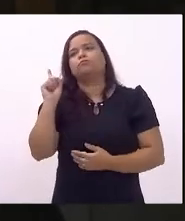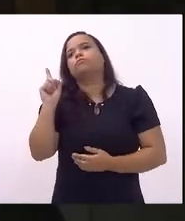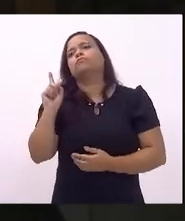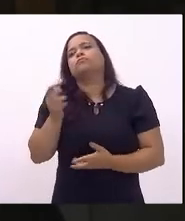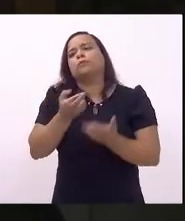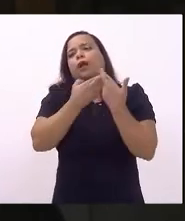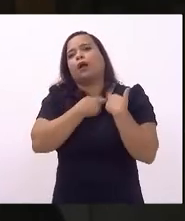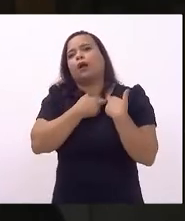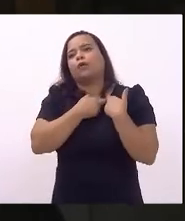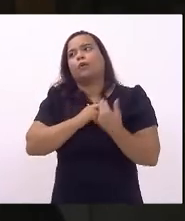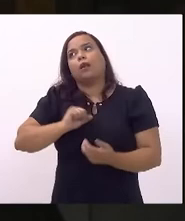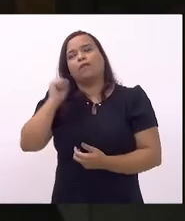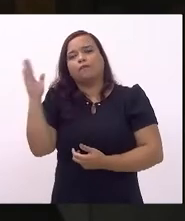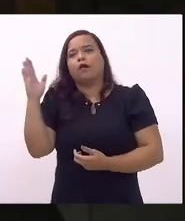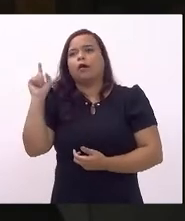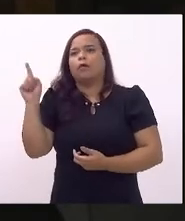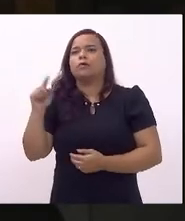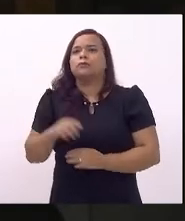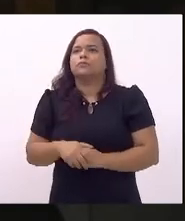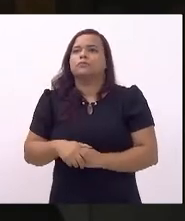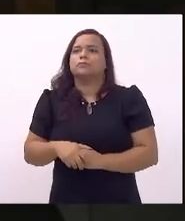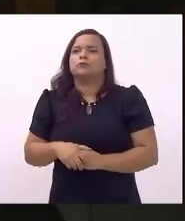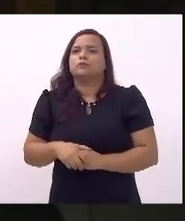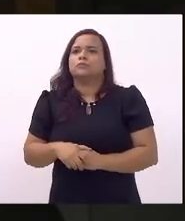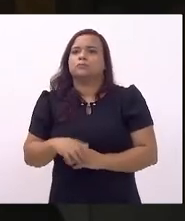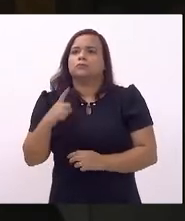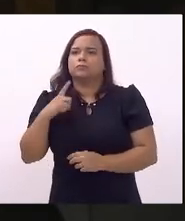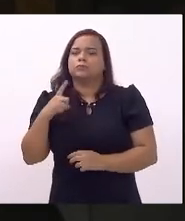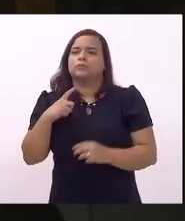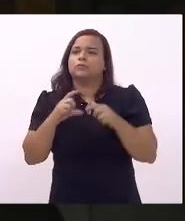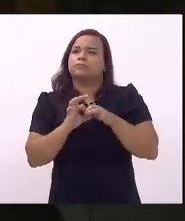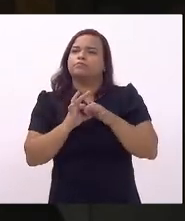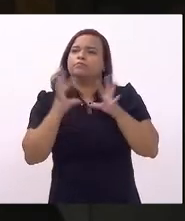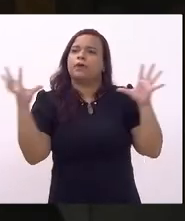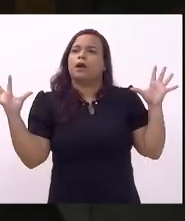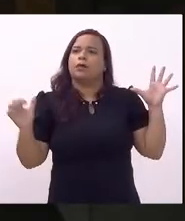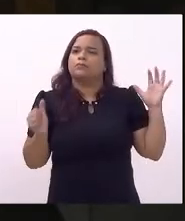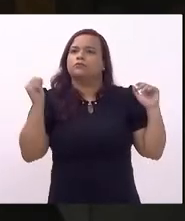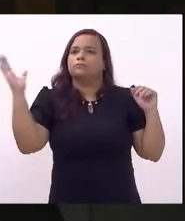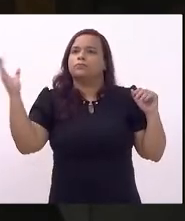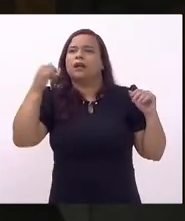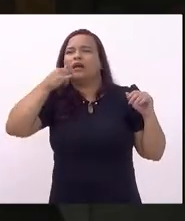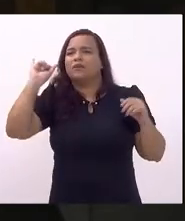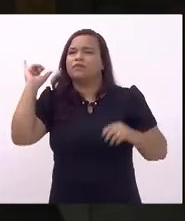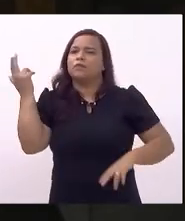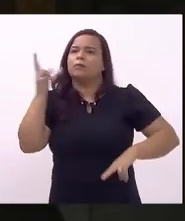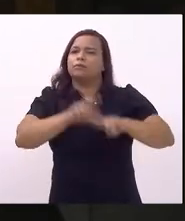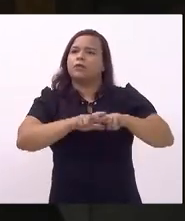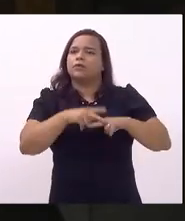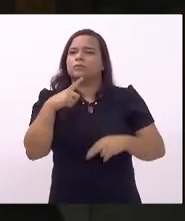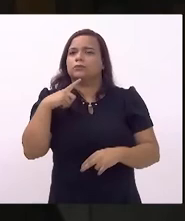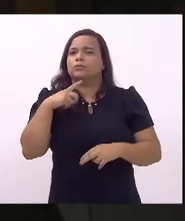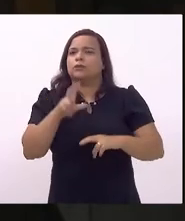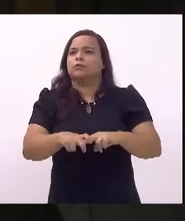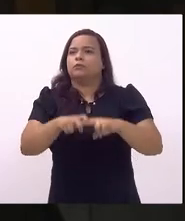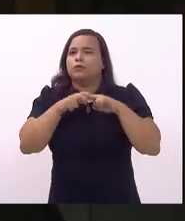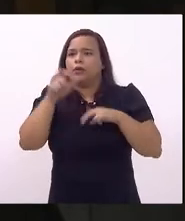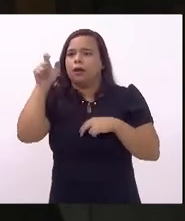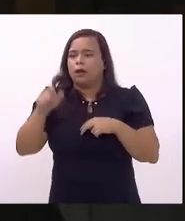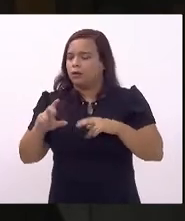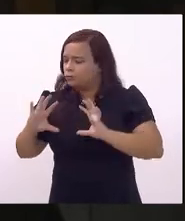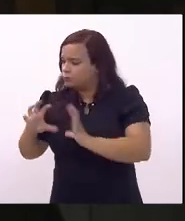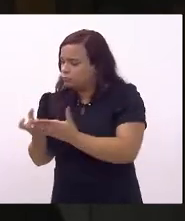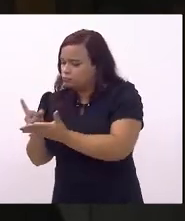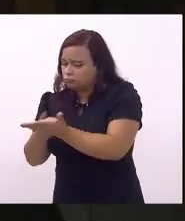já do exterior se descompactibilizar do cargo e assim evitar uma possível prisão por estar conspirando